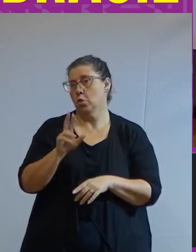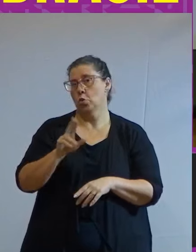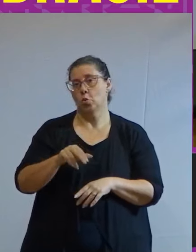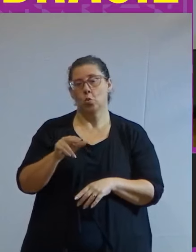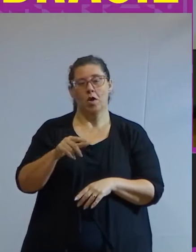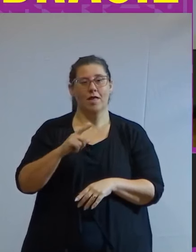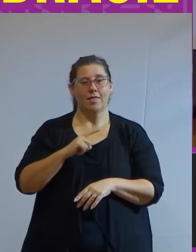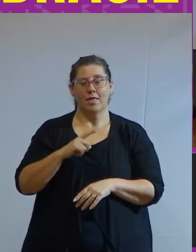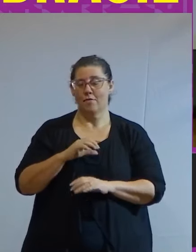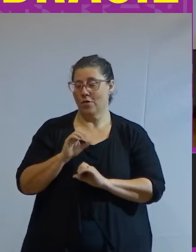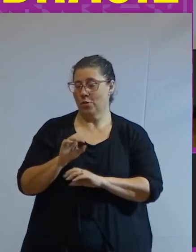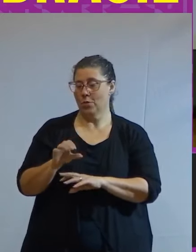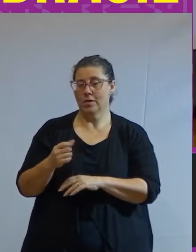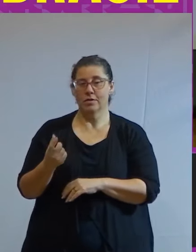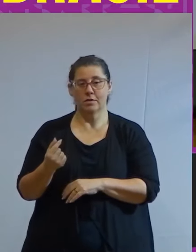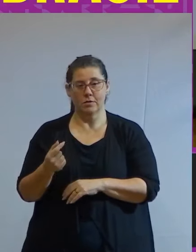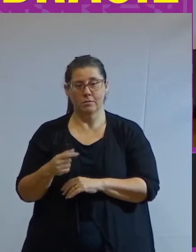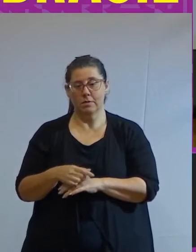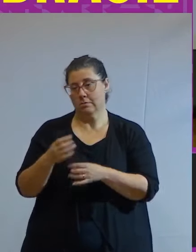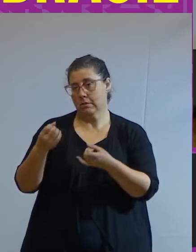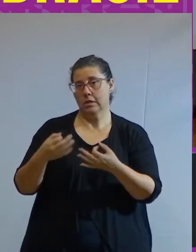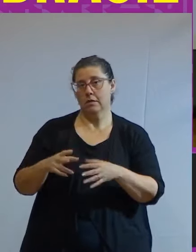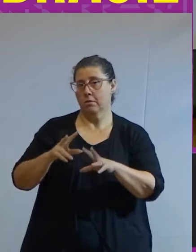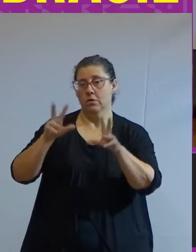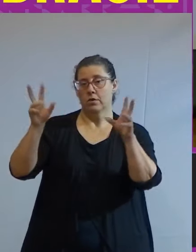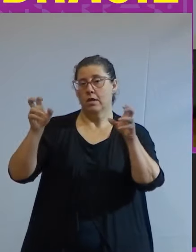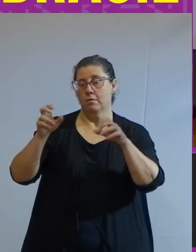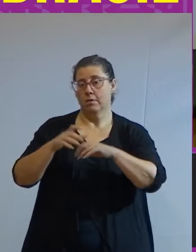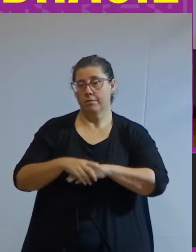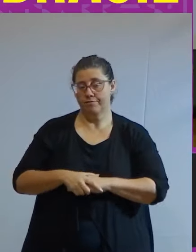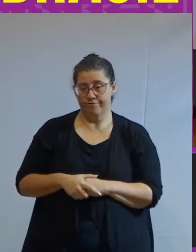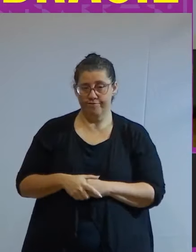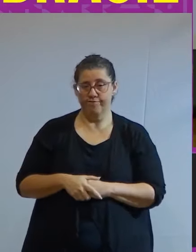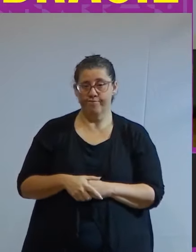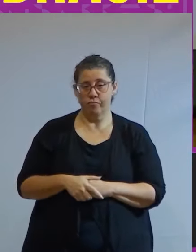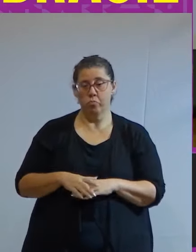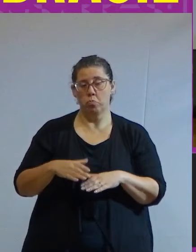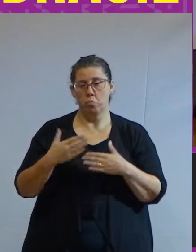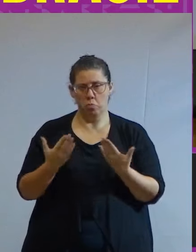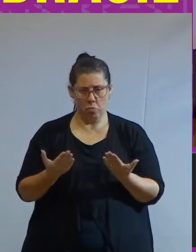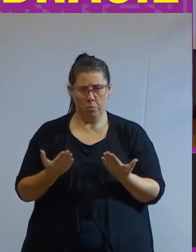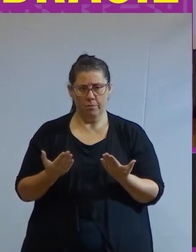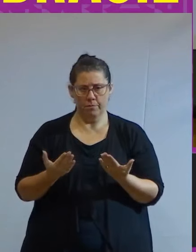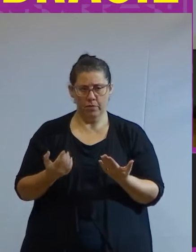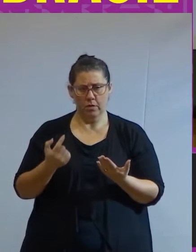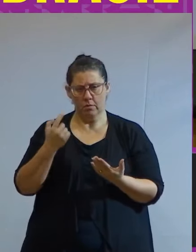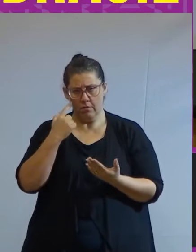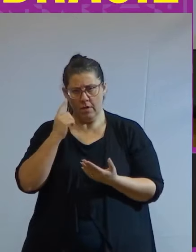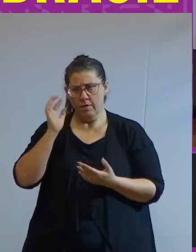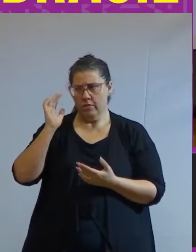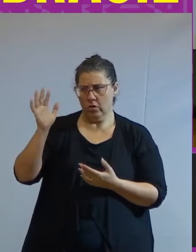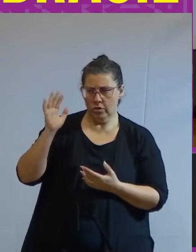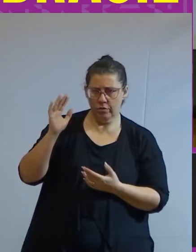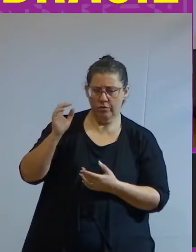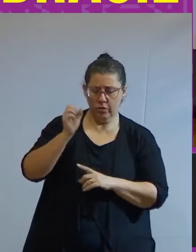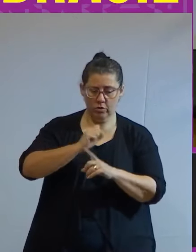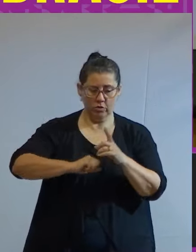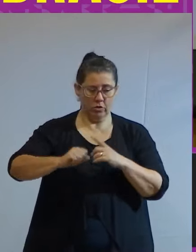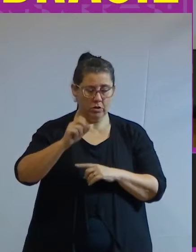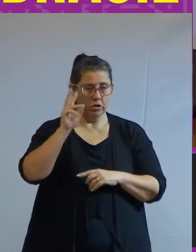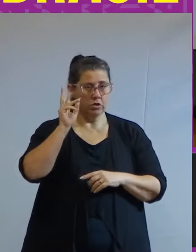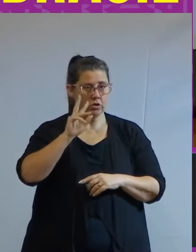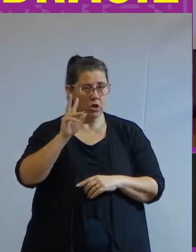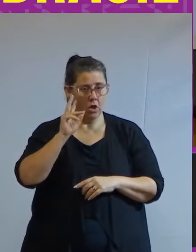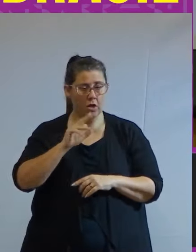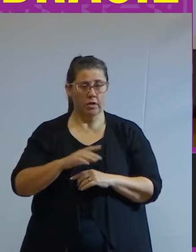educação financeira para ele falar sobre esse assunto então vamos tirar filosofia sociologia história e vamos colocar